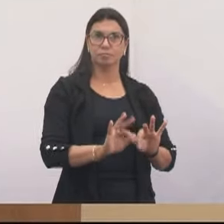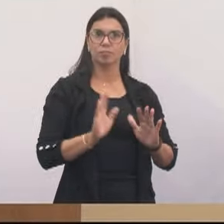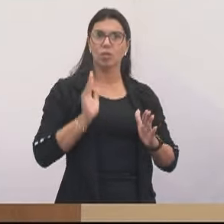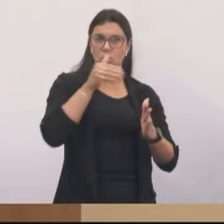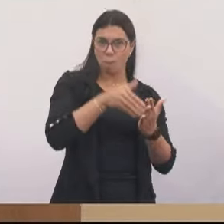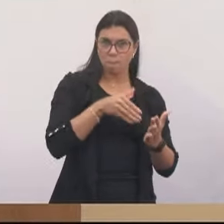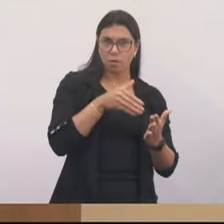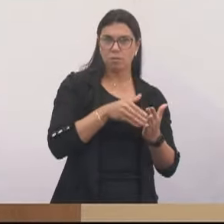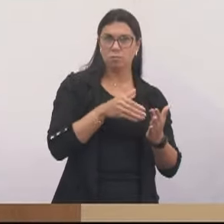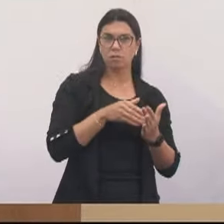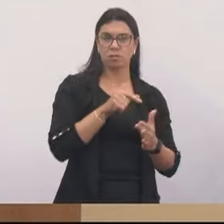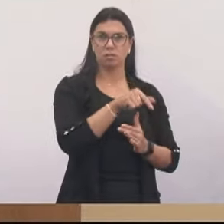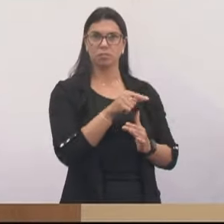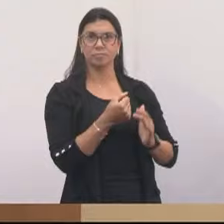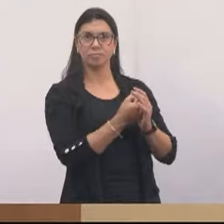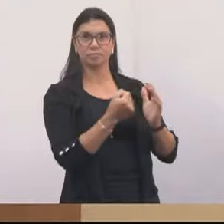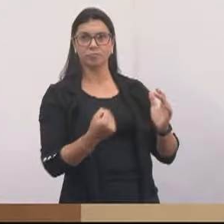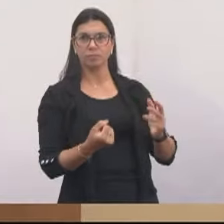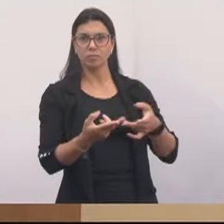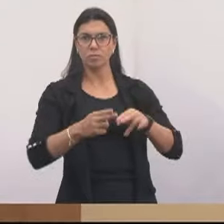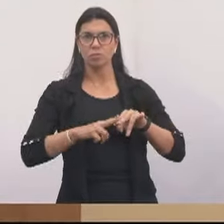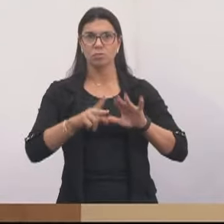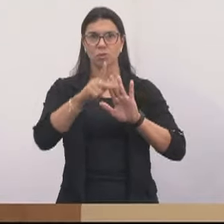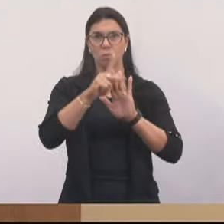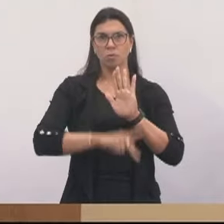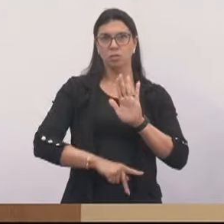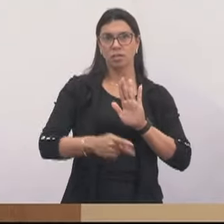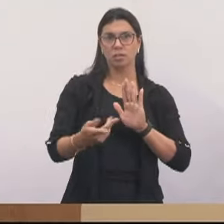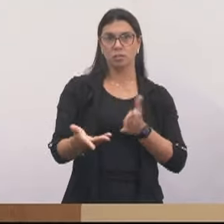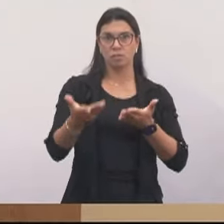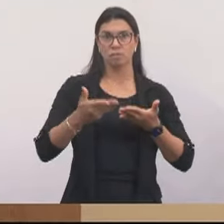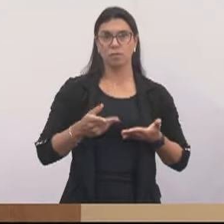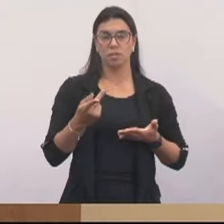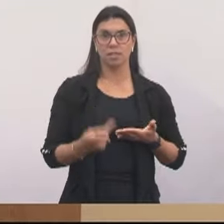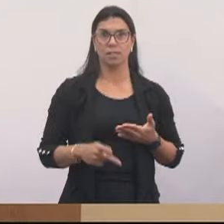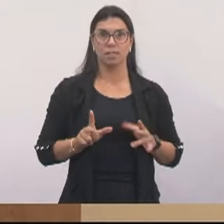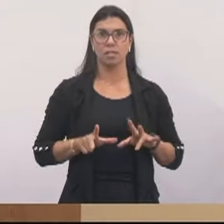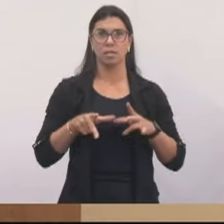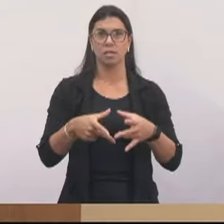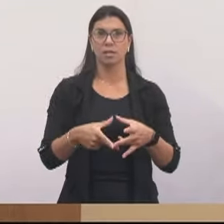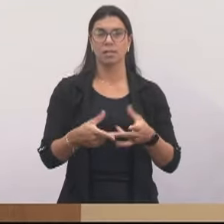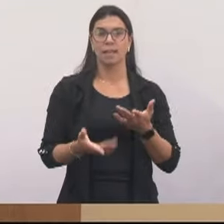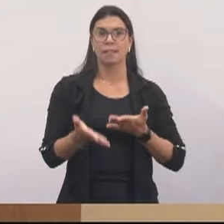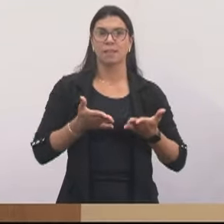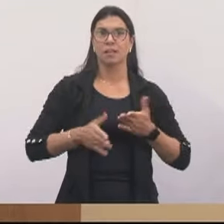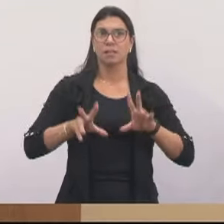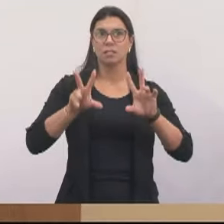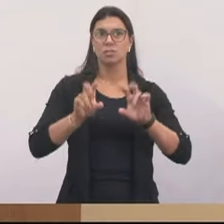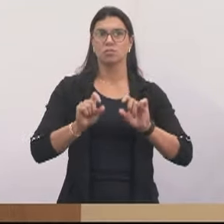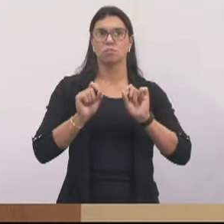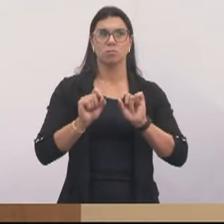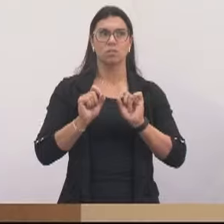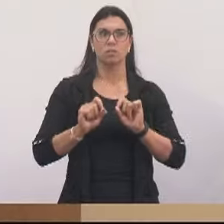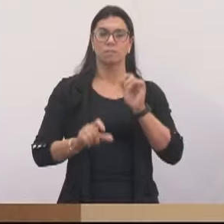Casa. E o projeto ao qual veio para a nossa casa, trata, na mensagem, só vou responder,